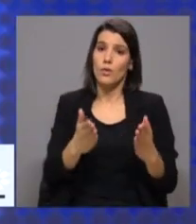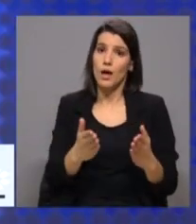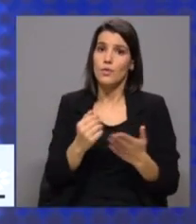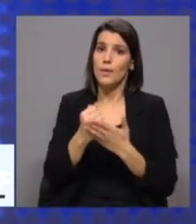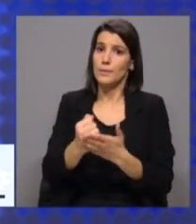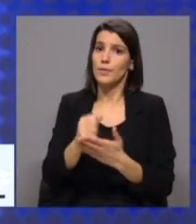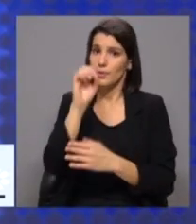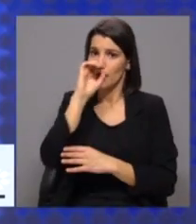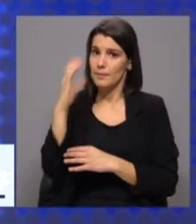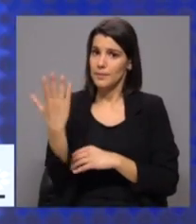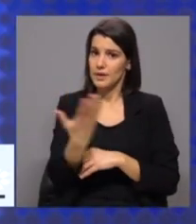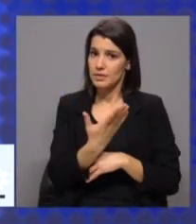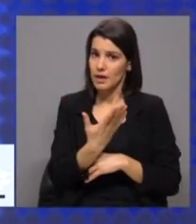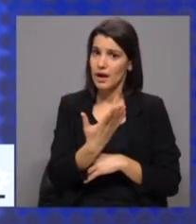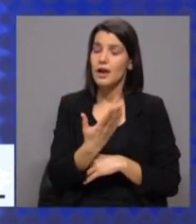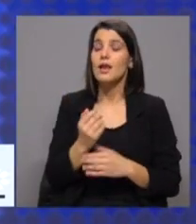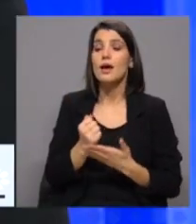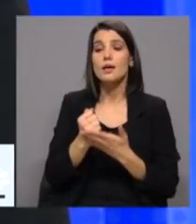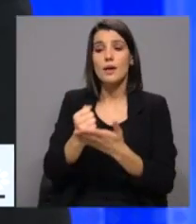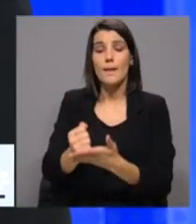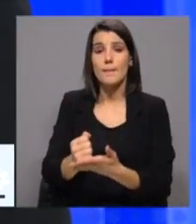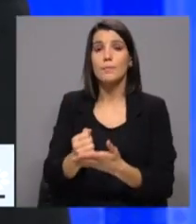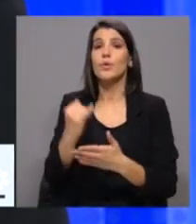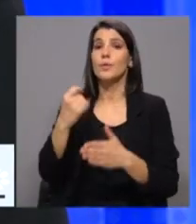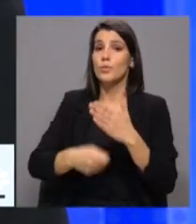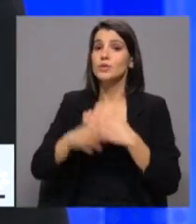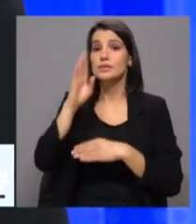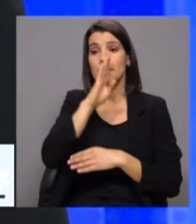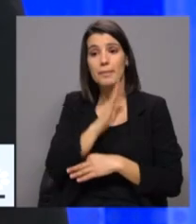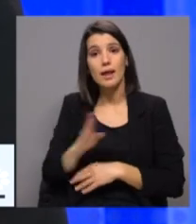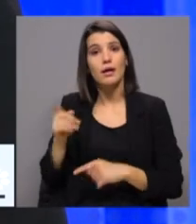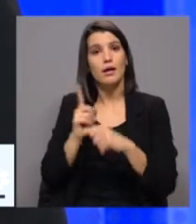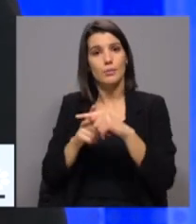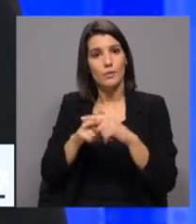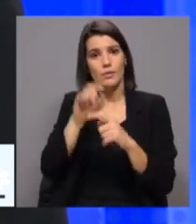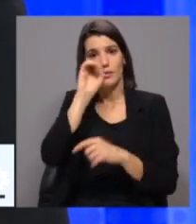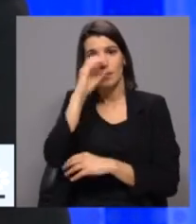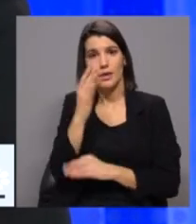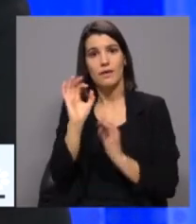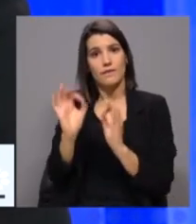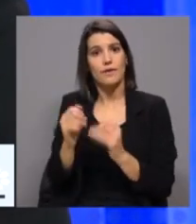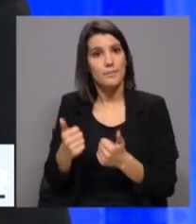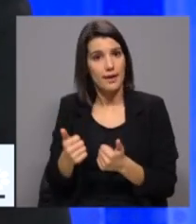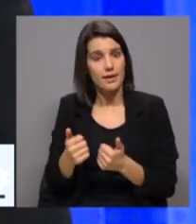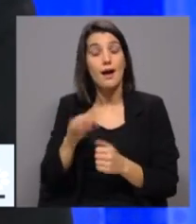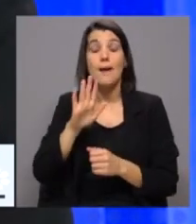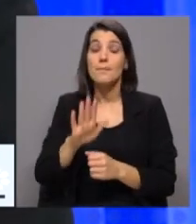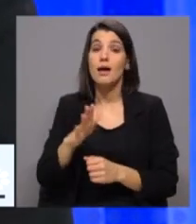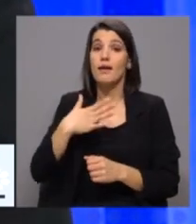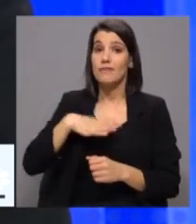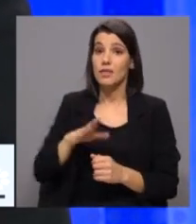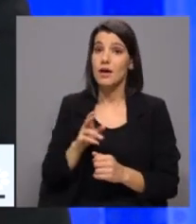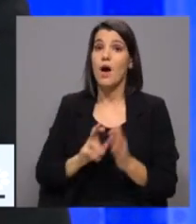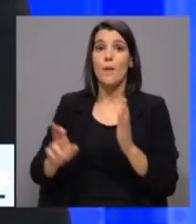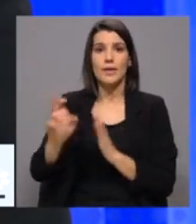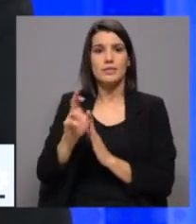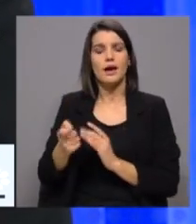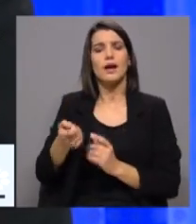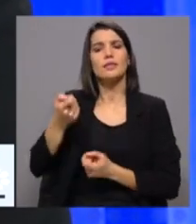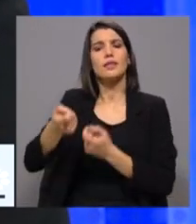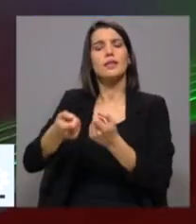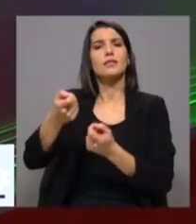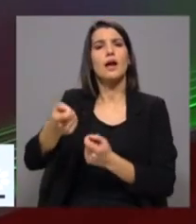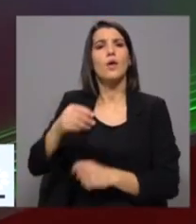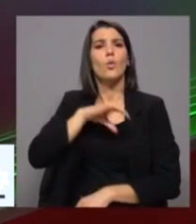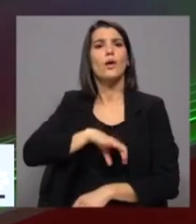benefícios fiscais para quem tem boas práticas sociais e ambientais, mas quando defendemos que queremos aumentar progressivamente o ordenado mínimo